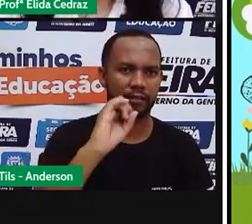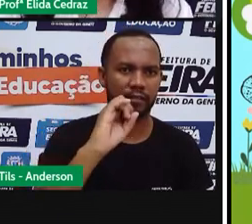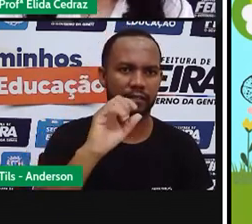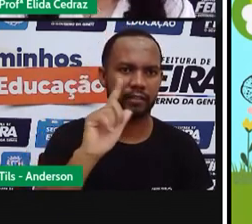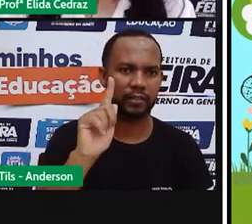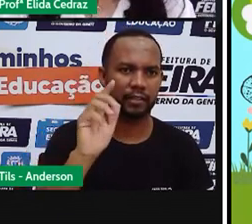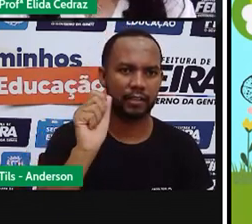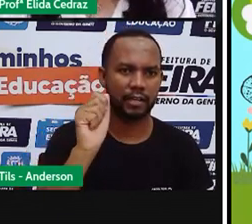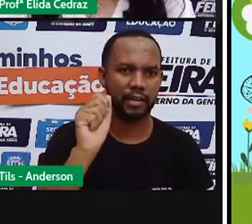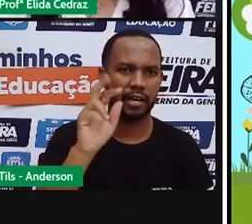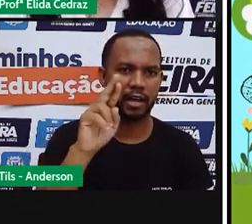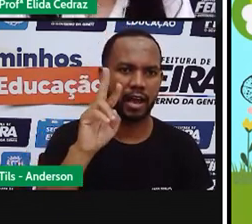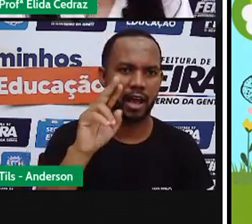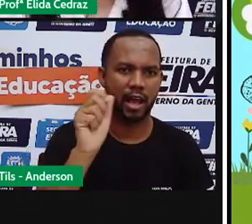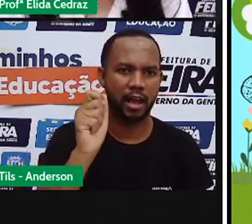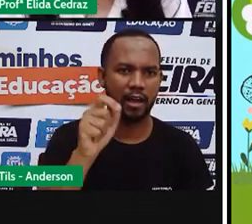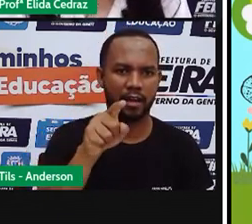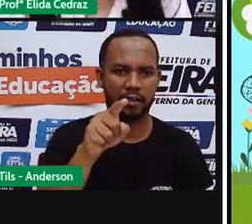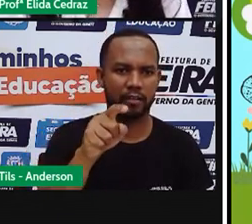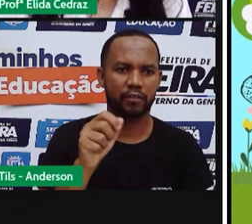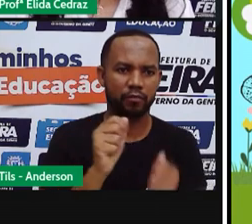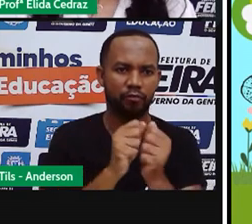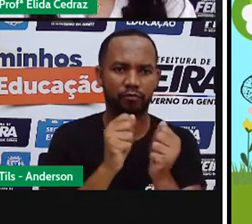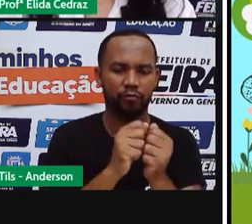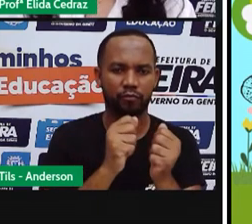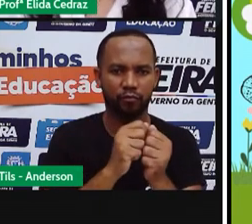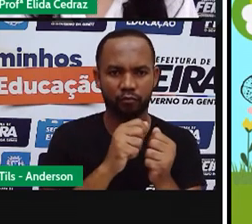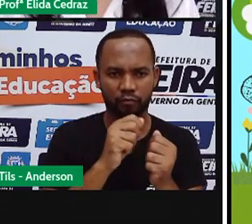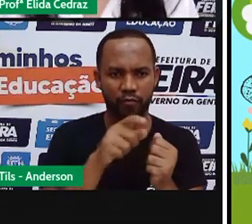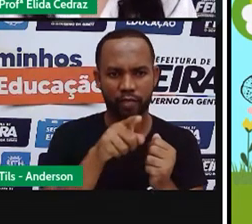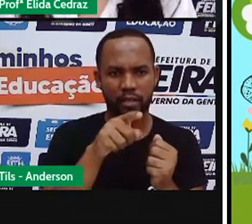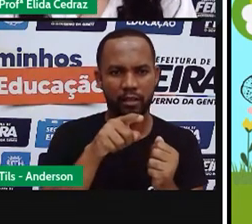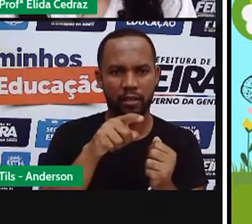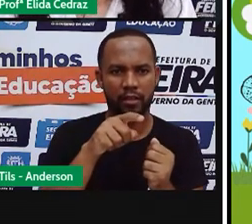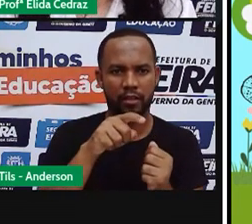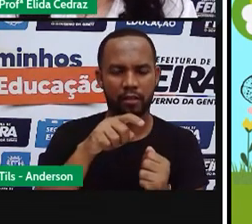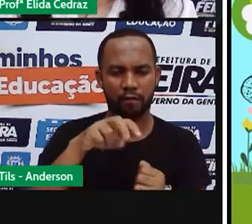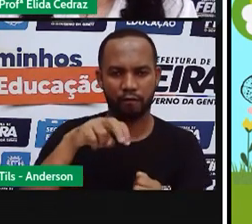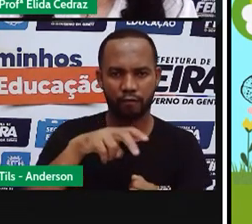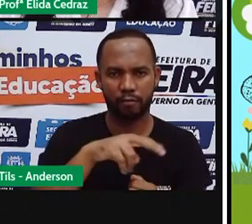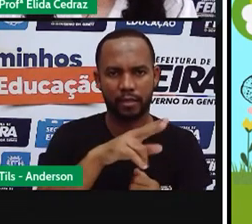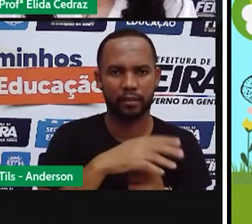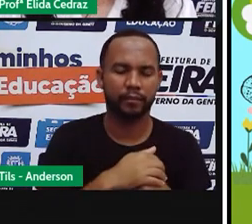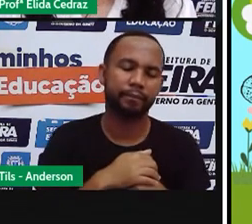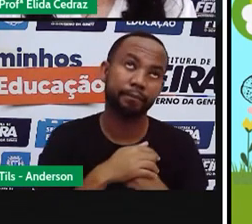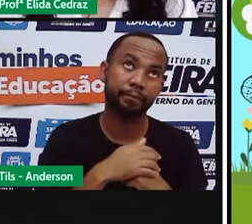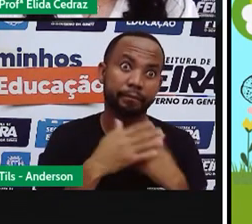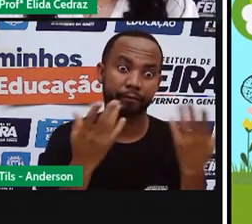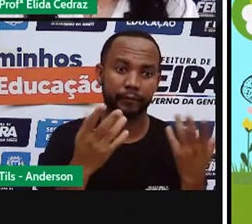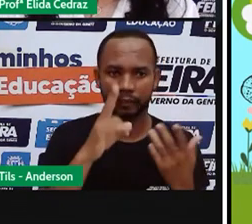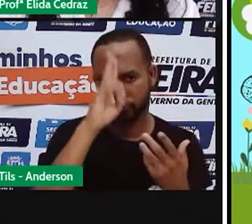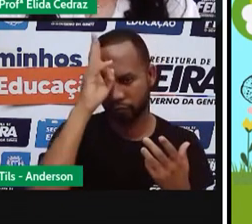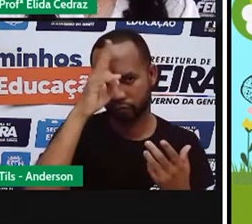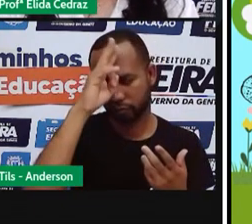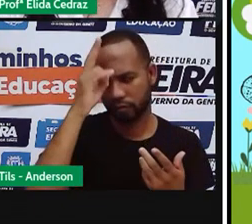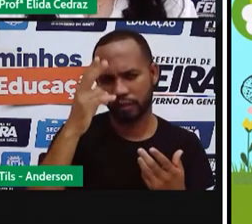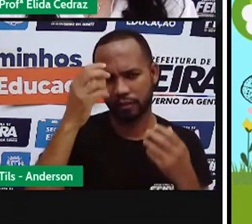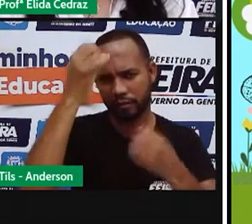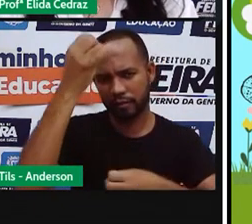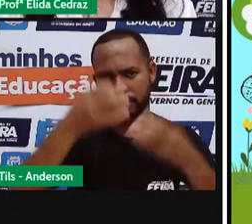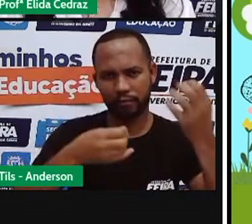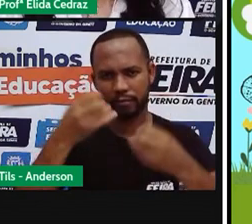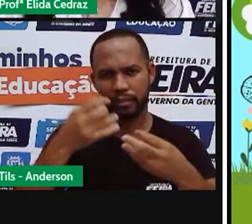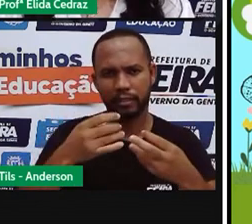A fábula é dia de exopo. Vamos lá. Num belo dia de inverno, a formiga estava